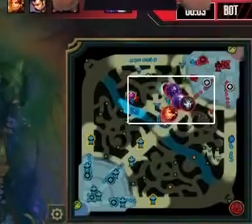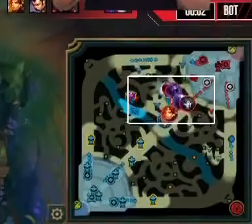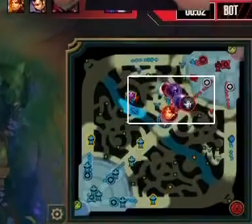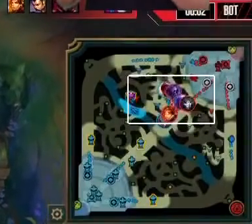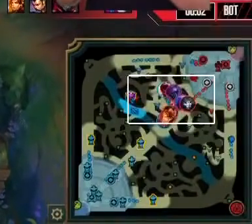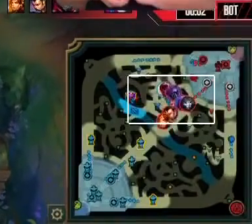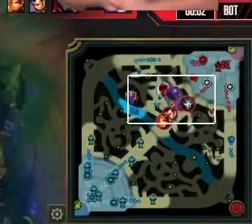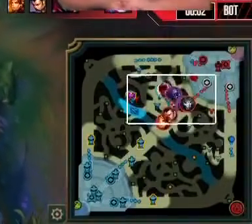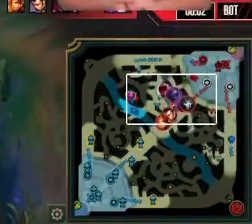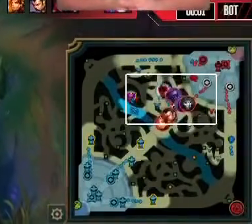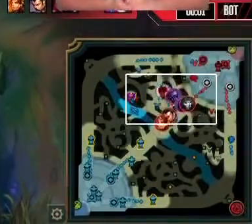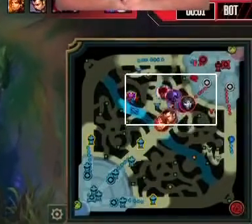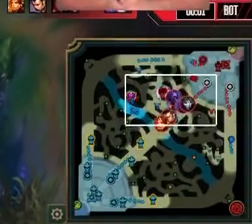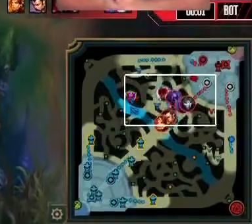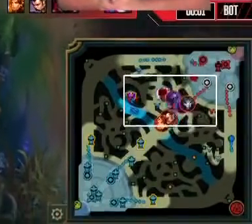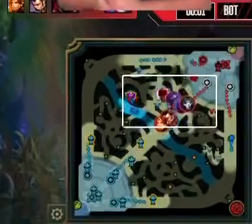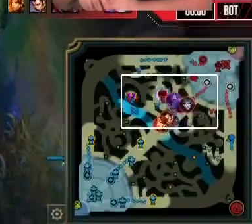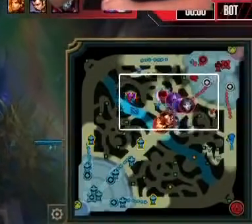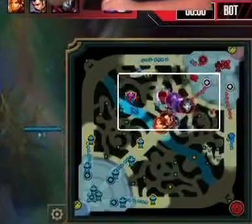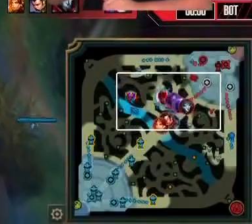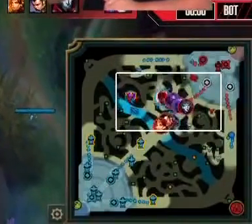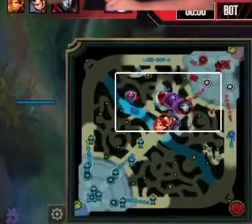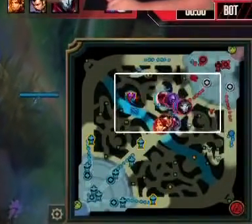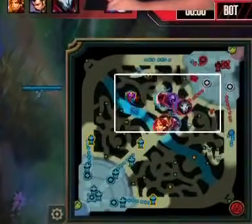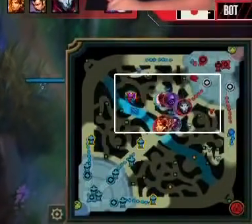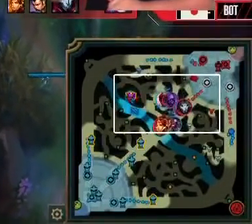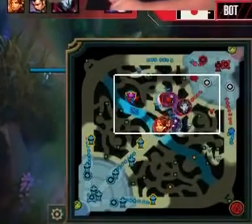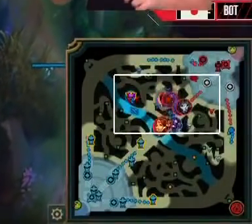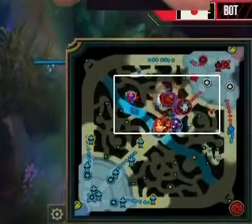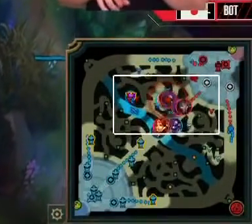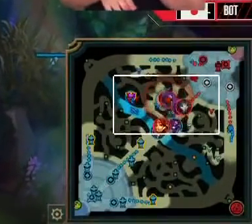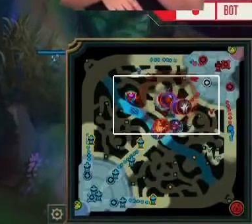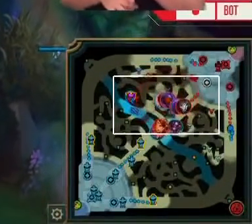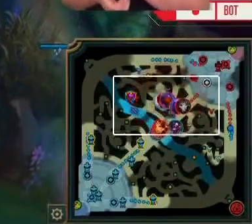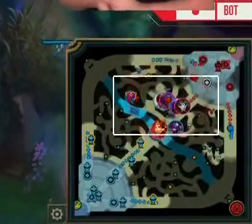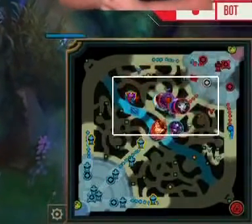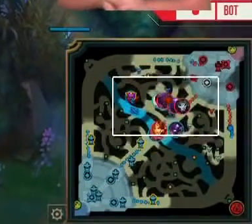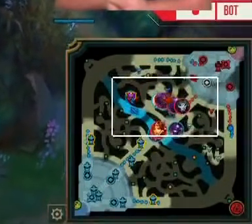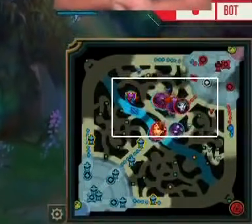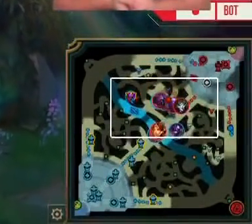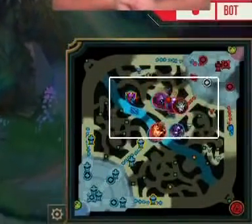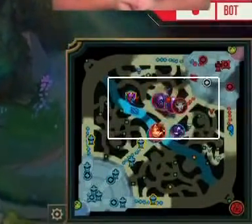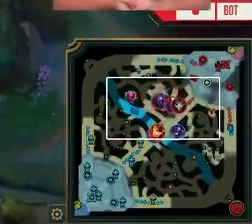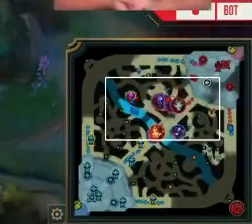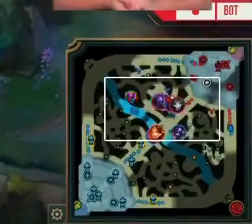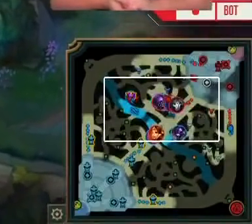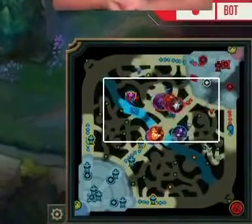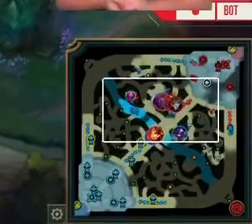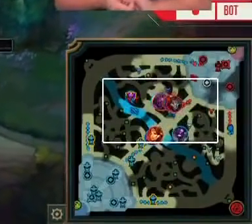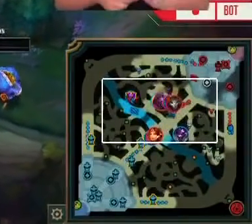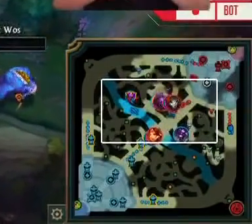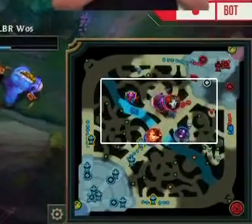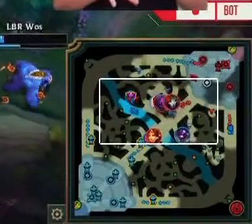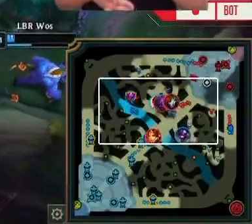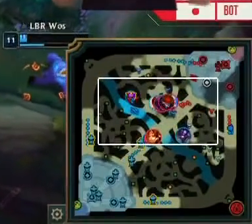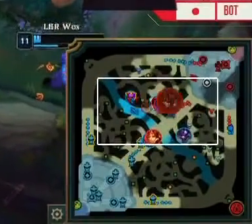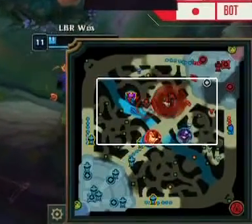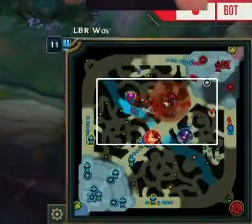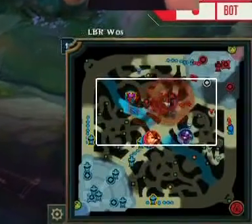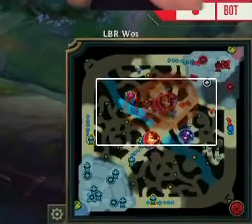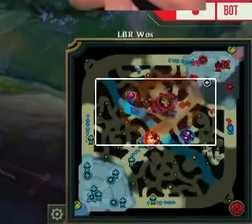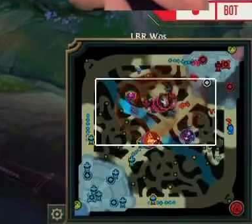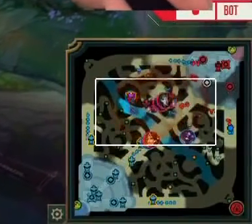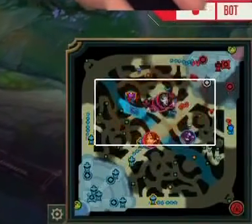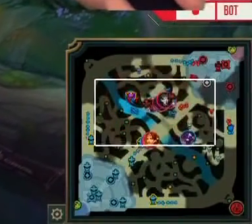Crashel, não. Não, não só pra saber não. é isso, beleza, muito obrigado a todos. A gente não espera nada da Lívia.